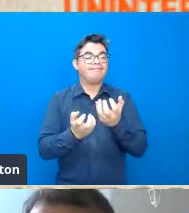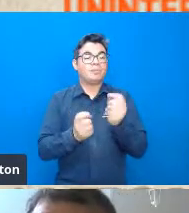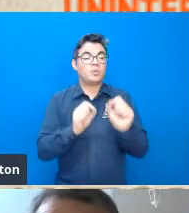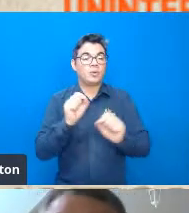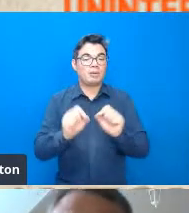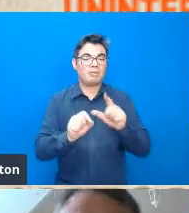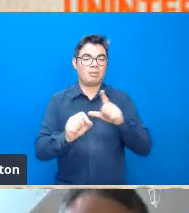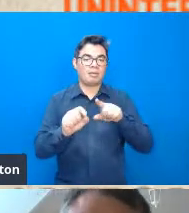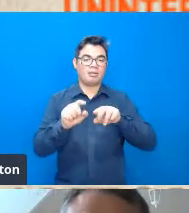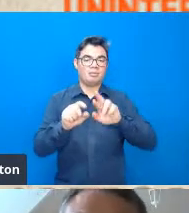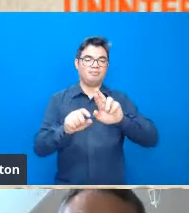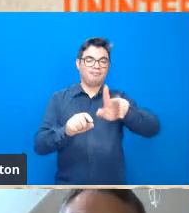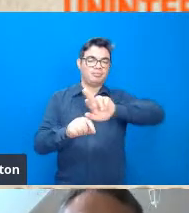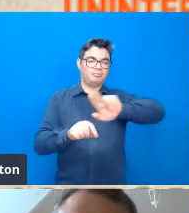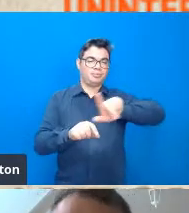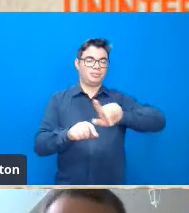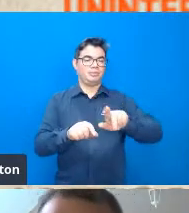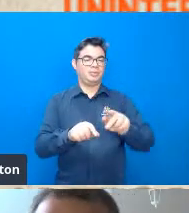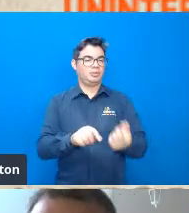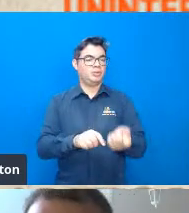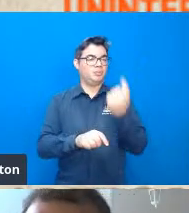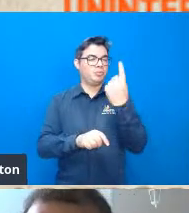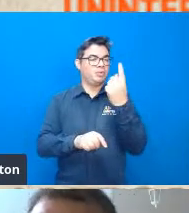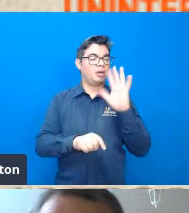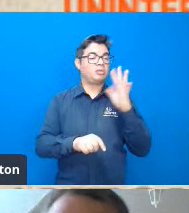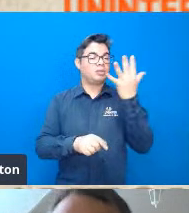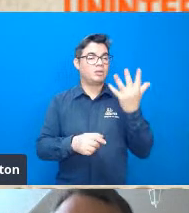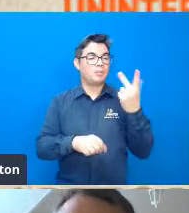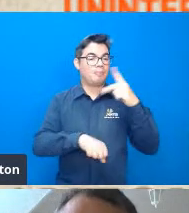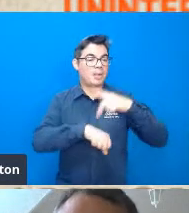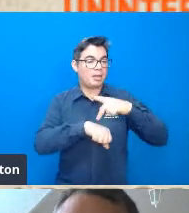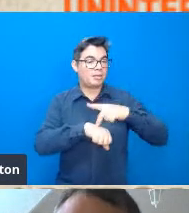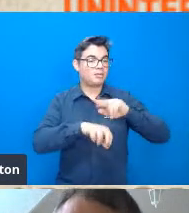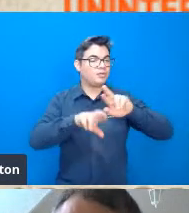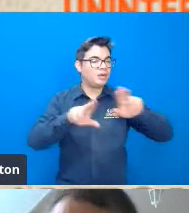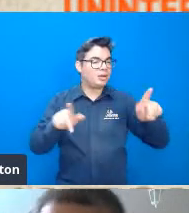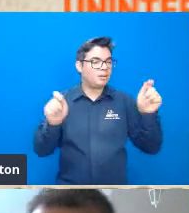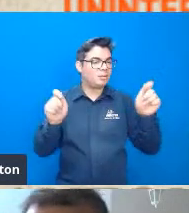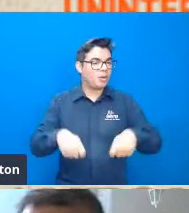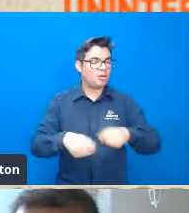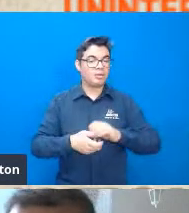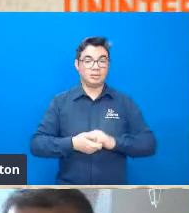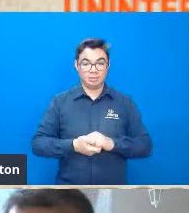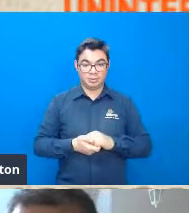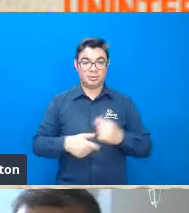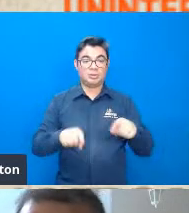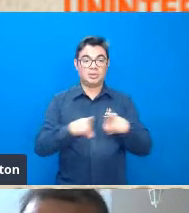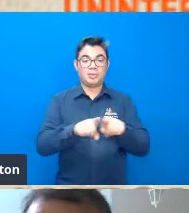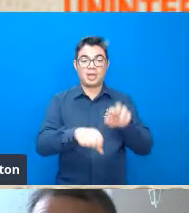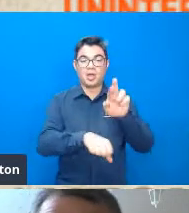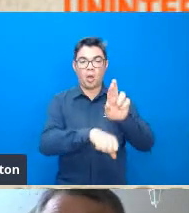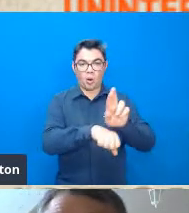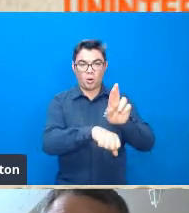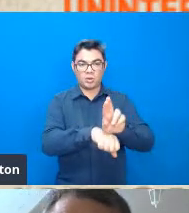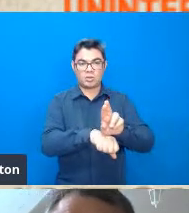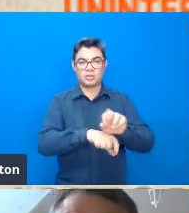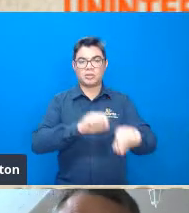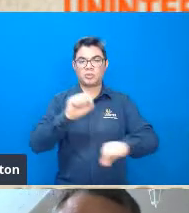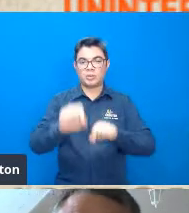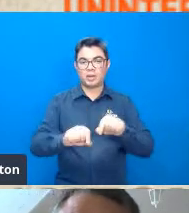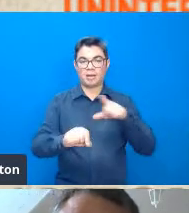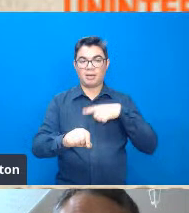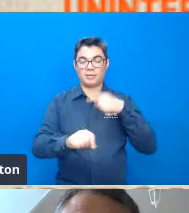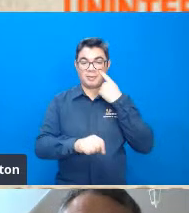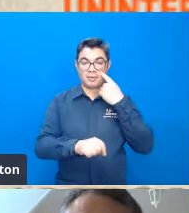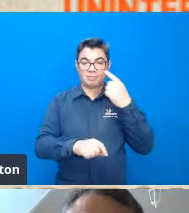anomalia onde você tem baixa densidade de drenagem pode ser uma rocha diferente pode ser uma rocha diferente que está dando